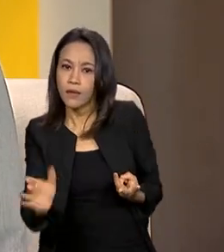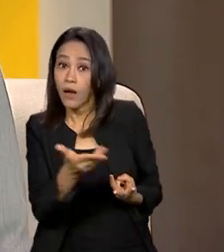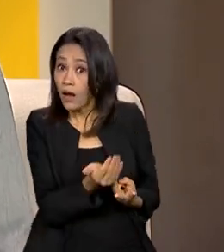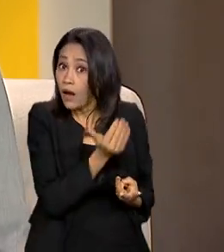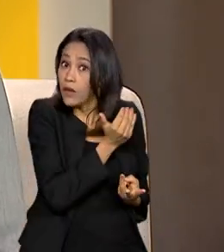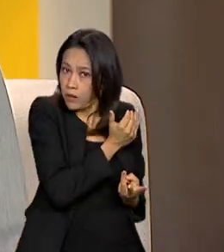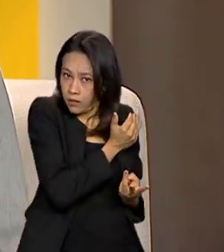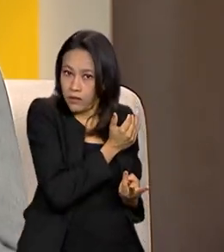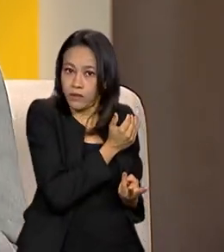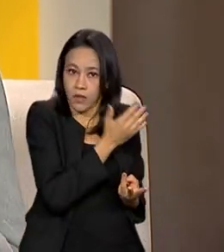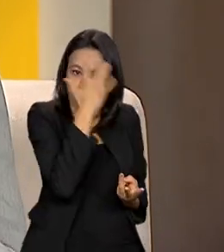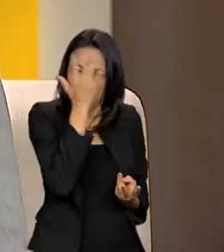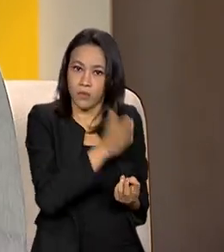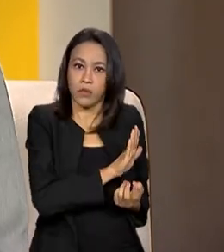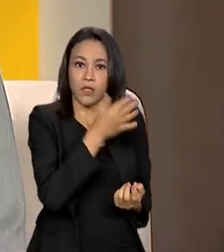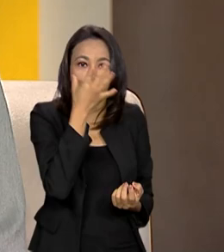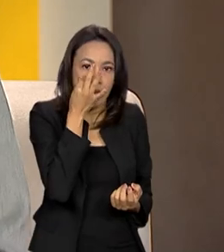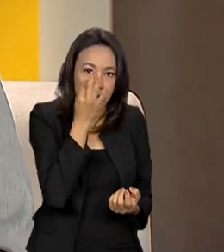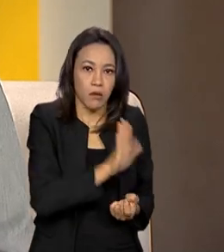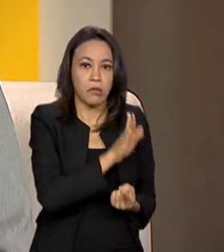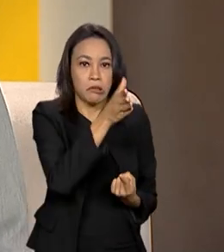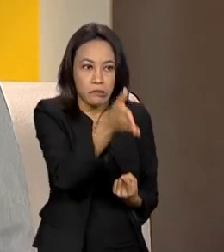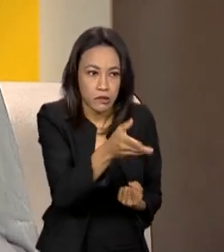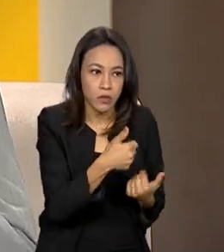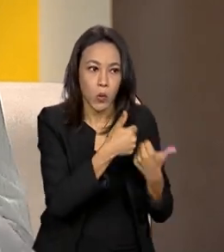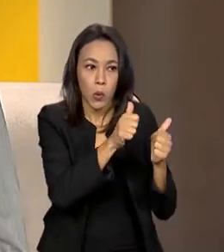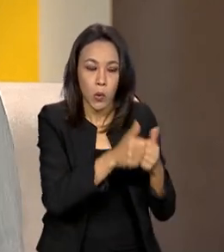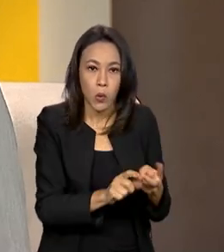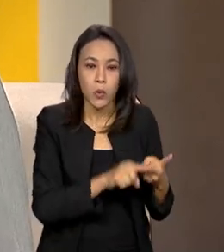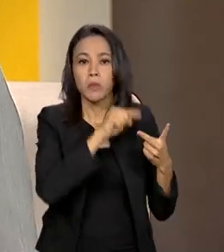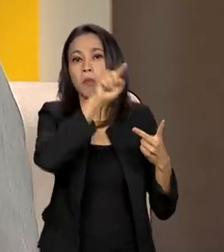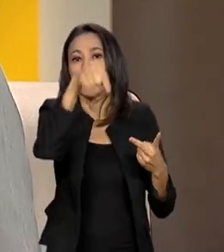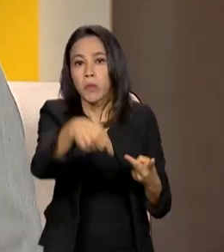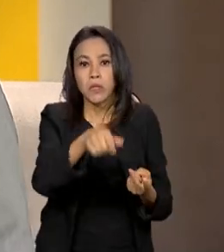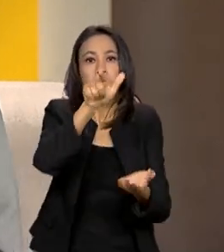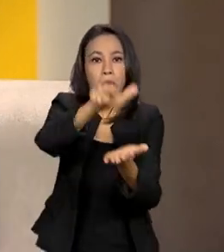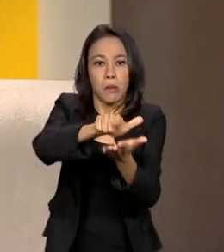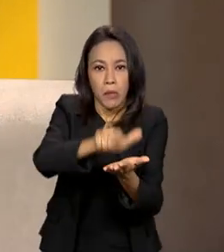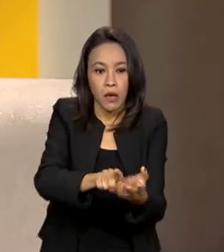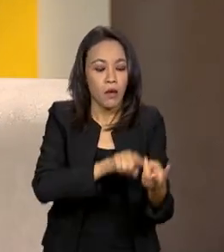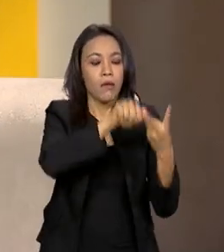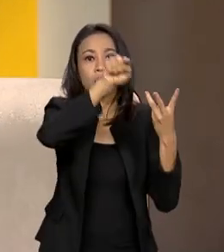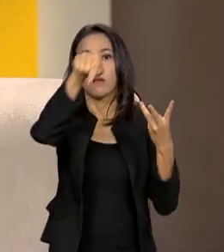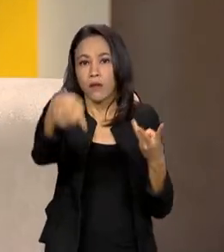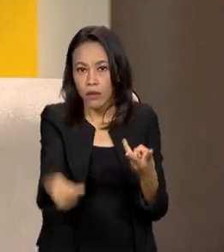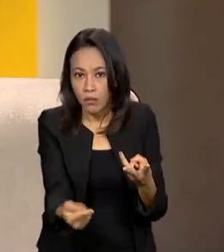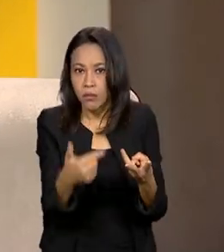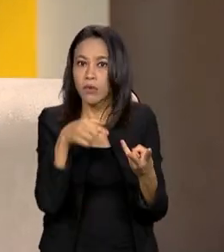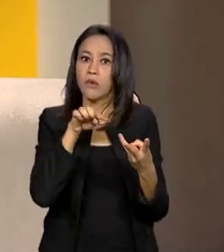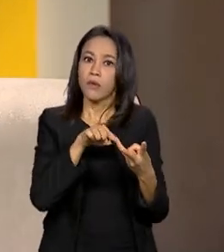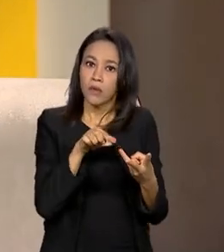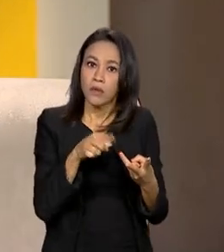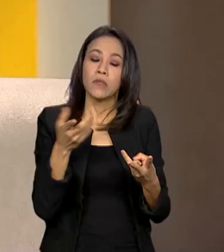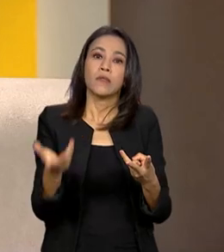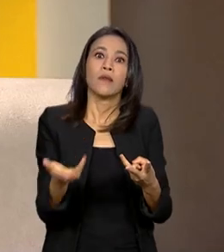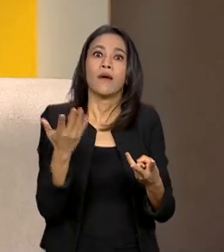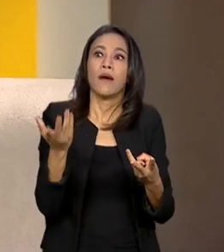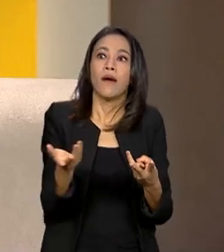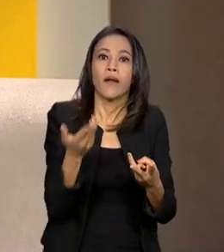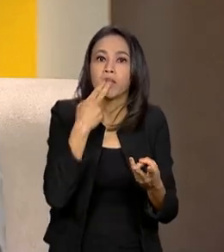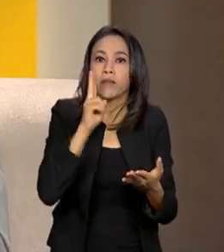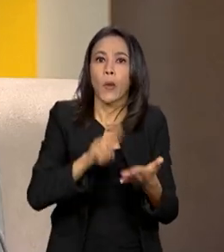termos dessa necessidade de esforço do cidadão. E também, do lado de dentro do governo,